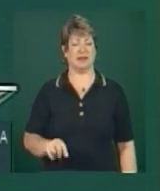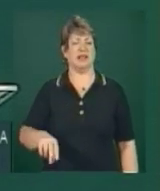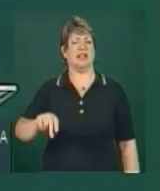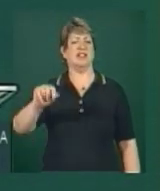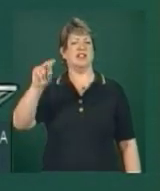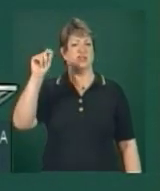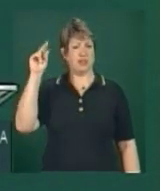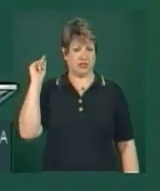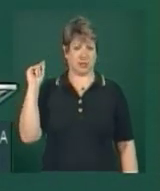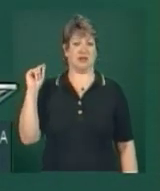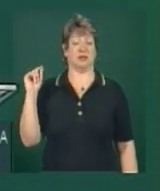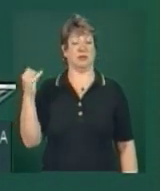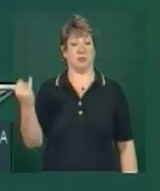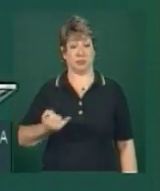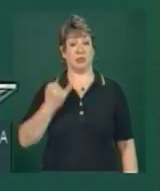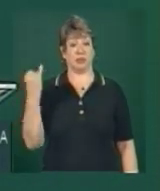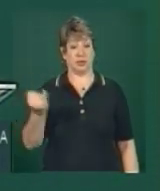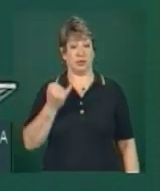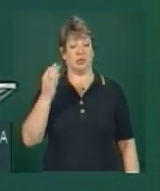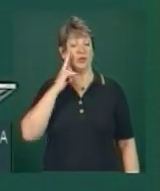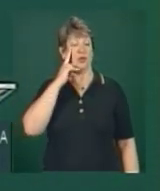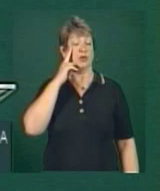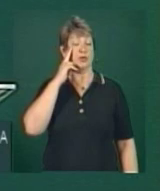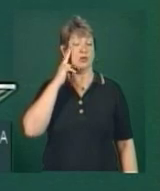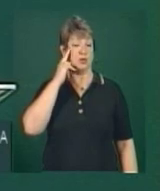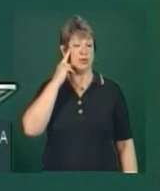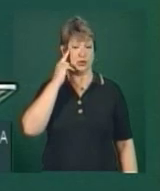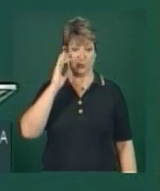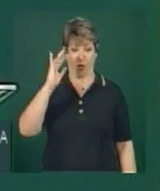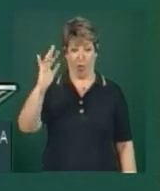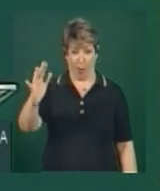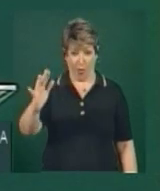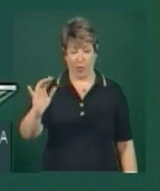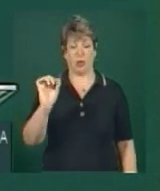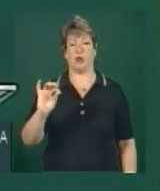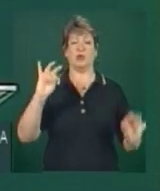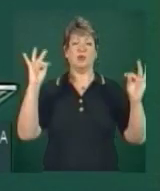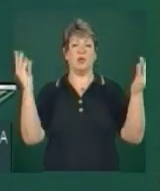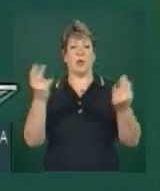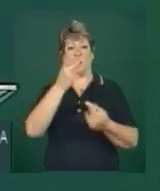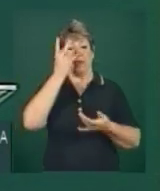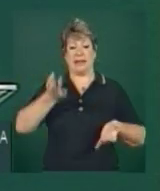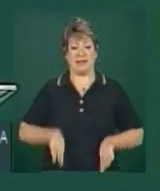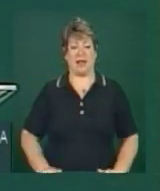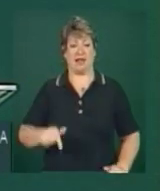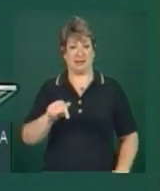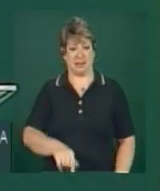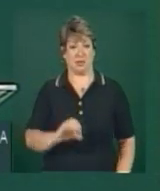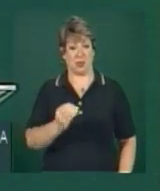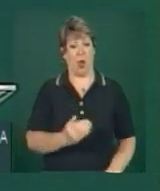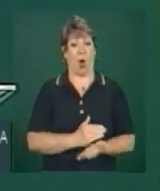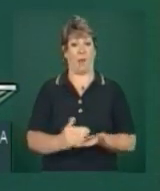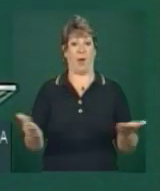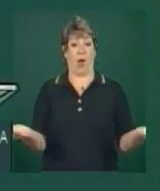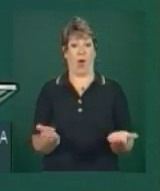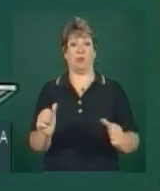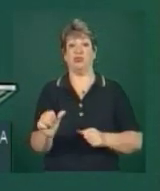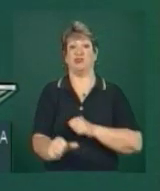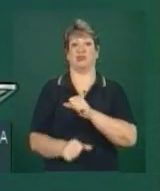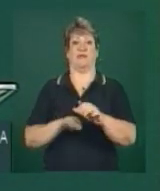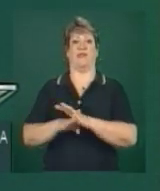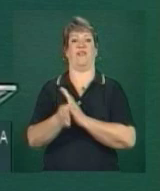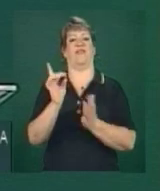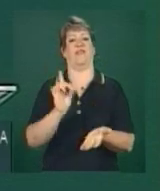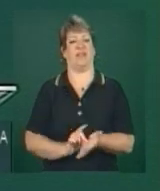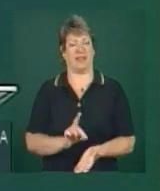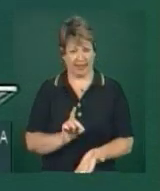e importante sonho de todos os gaúchos e gaúchas começam hoje a se transformar em